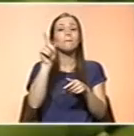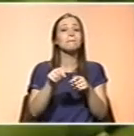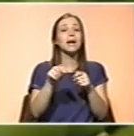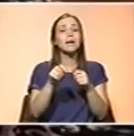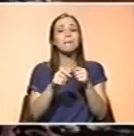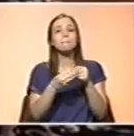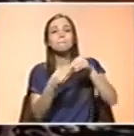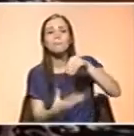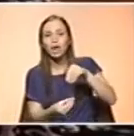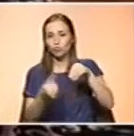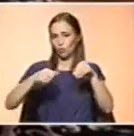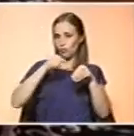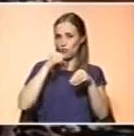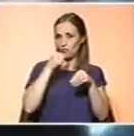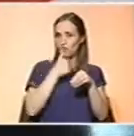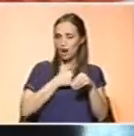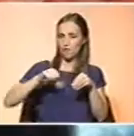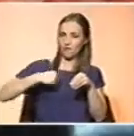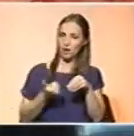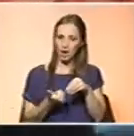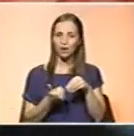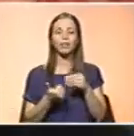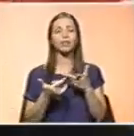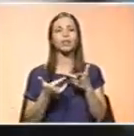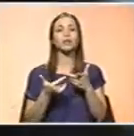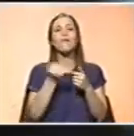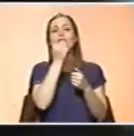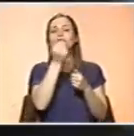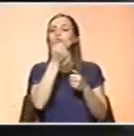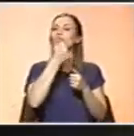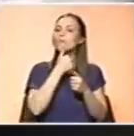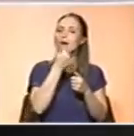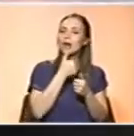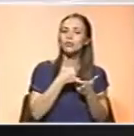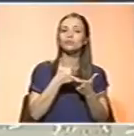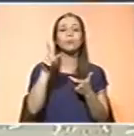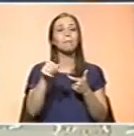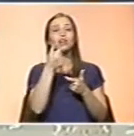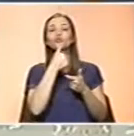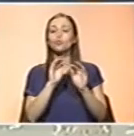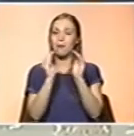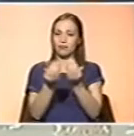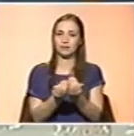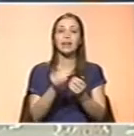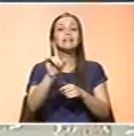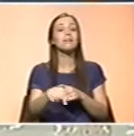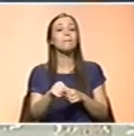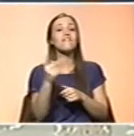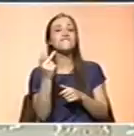nos frutos vermelhos, nas vagas e também nos tomates. Muito falada nos últimos tempos tem sido a vitamina E, pela